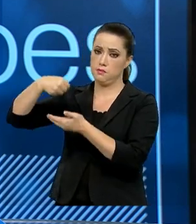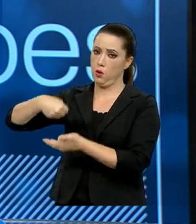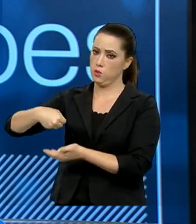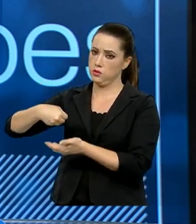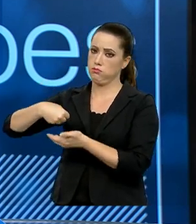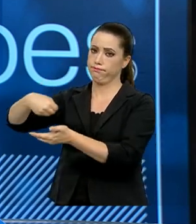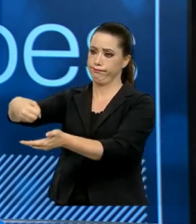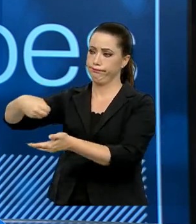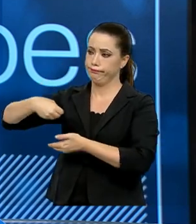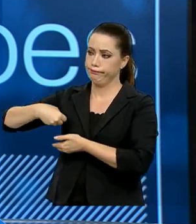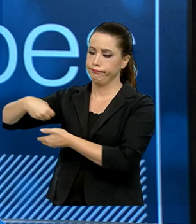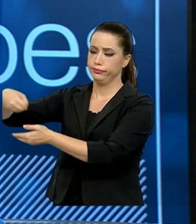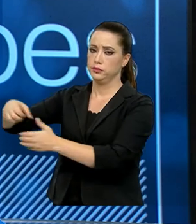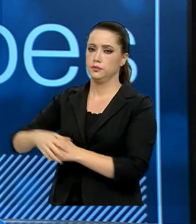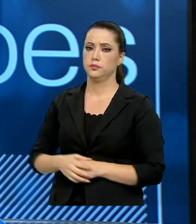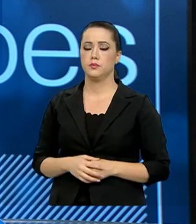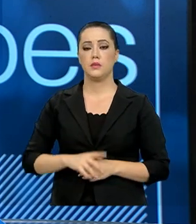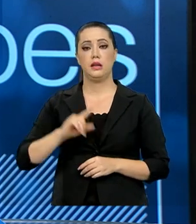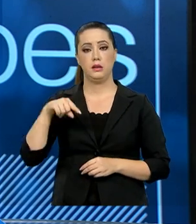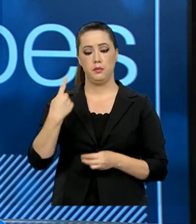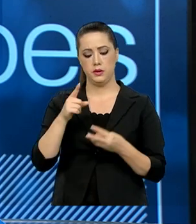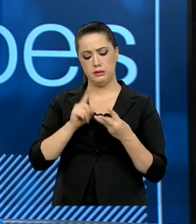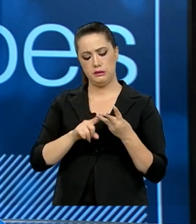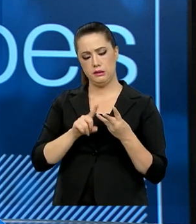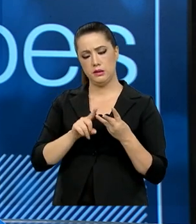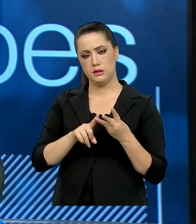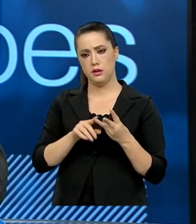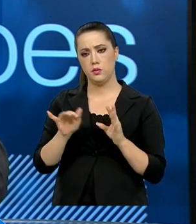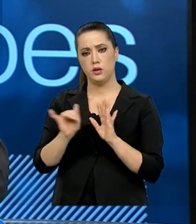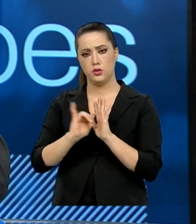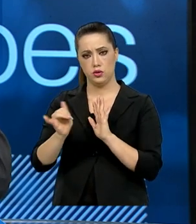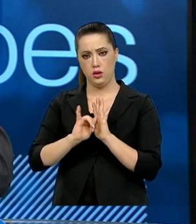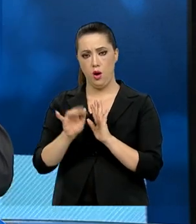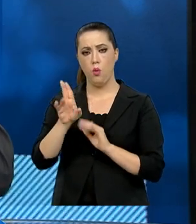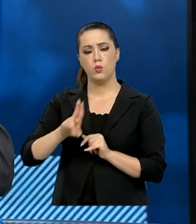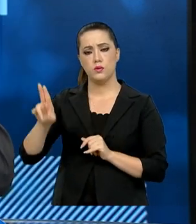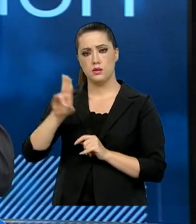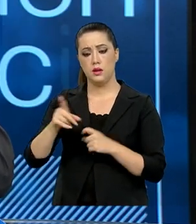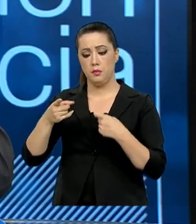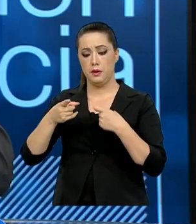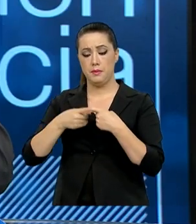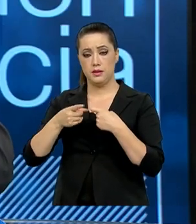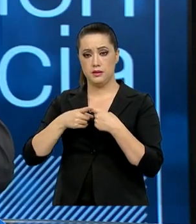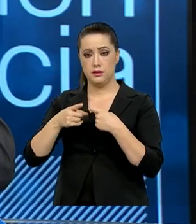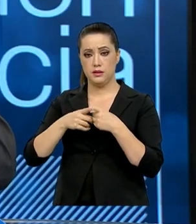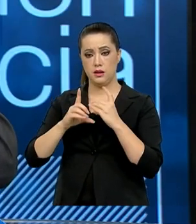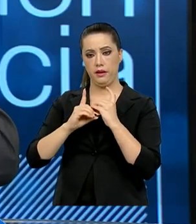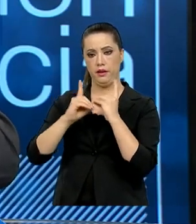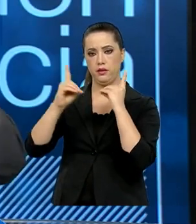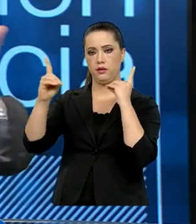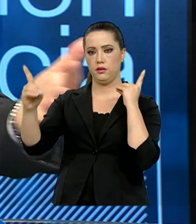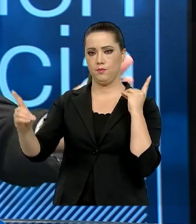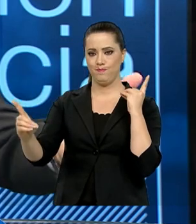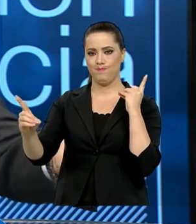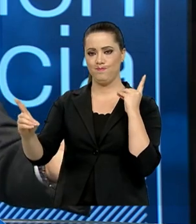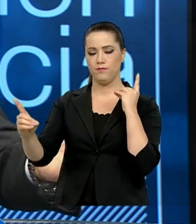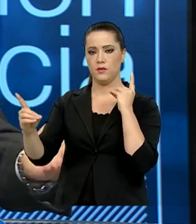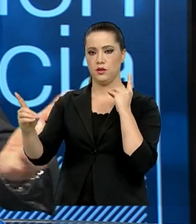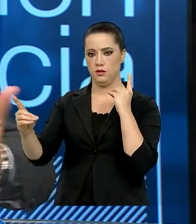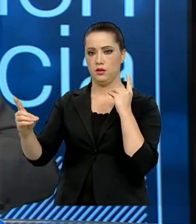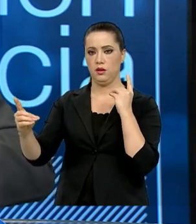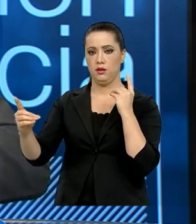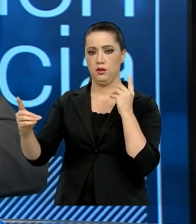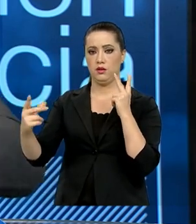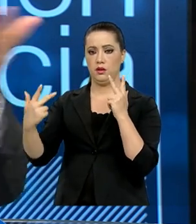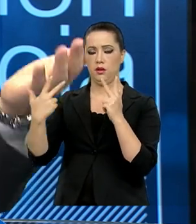voltado para a telemedicina. Diante das condições, das características do